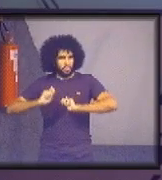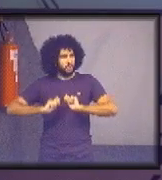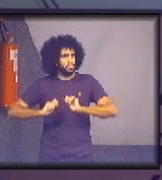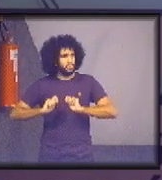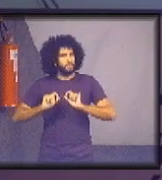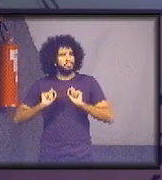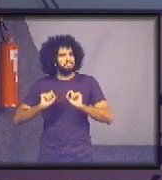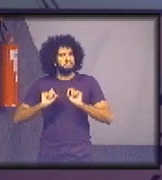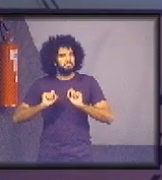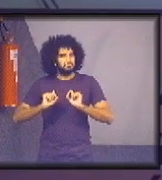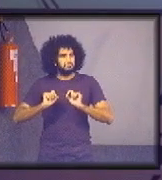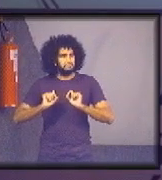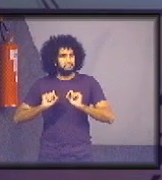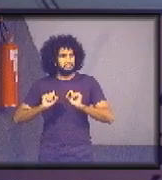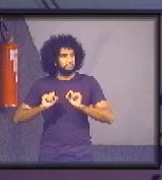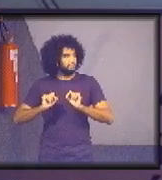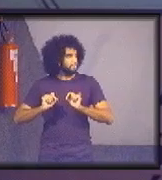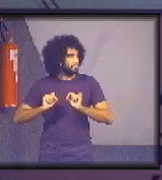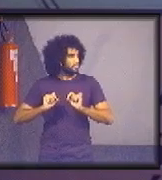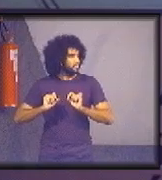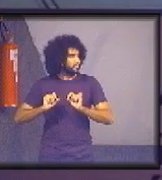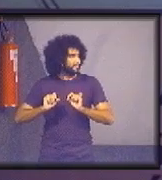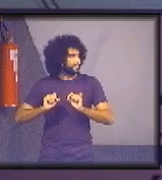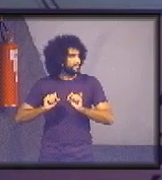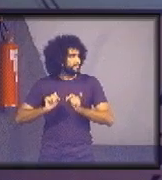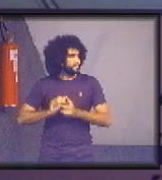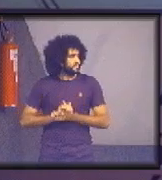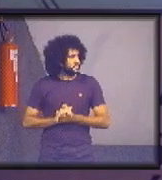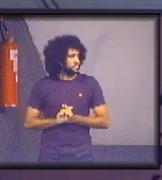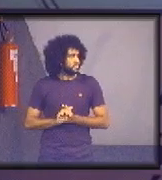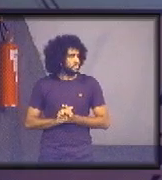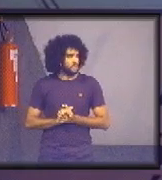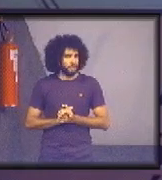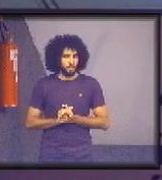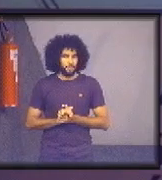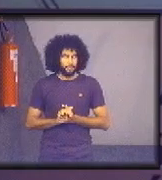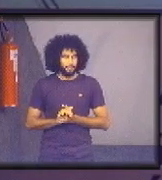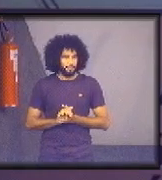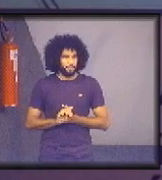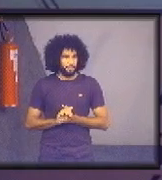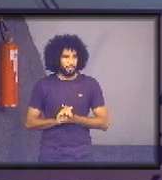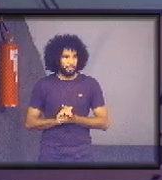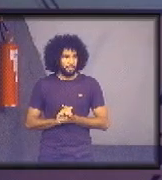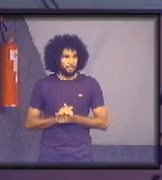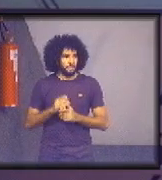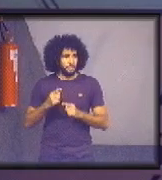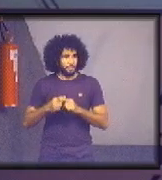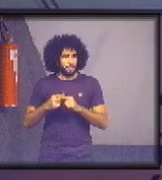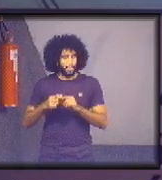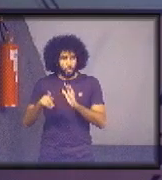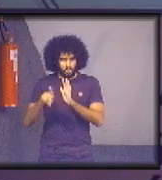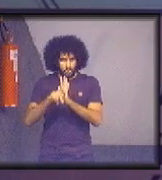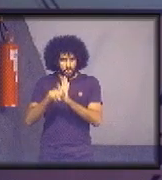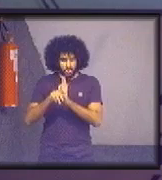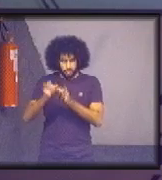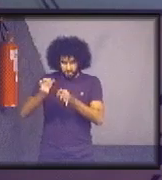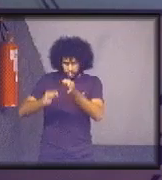em que situação? Ele atende porque ele pegou expertise do próprio tribunal. Então,